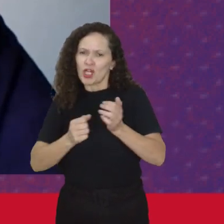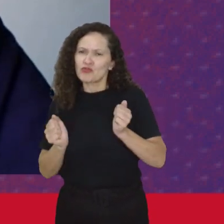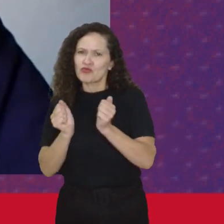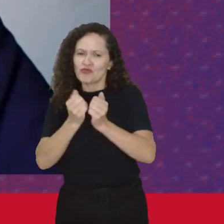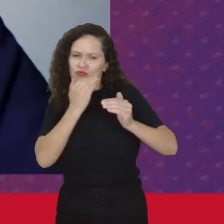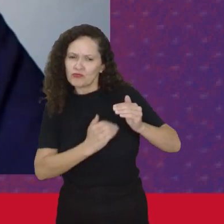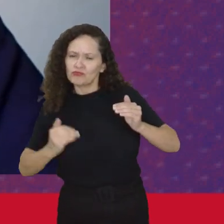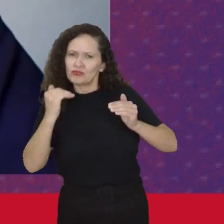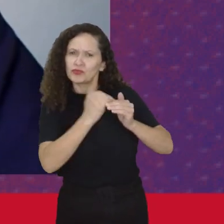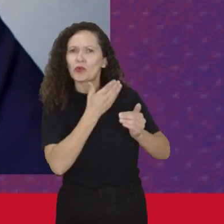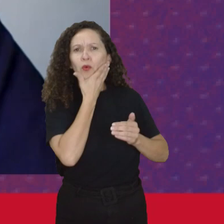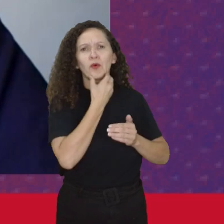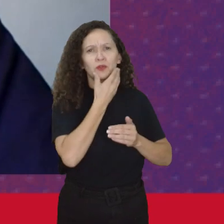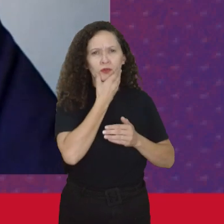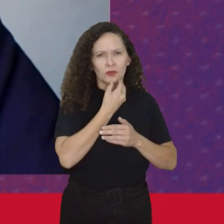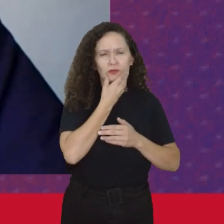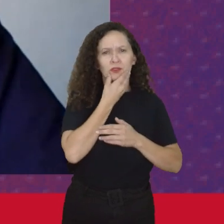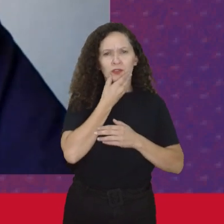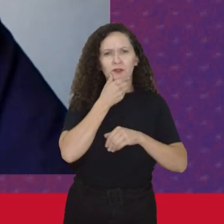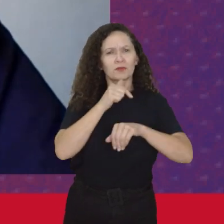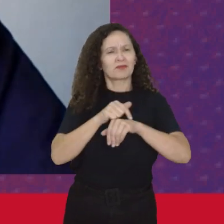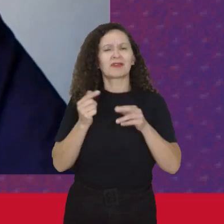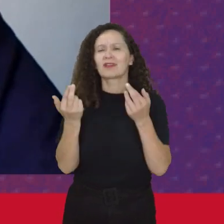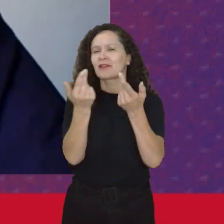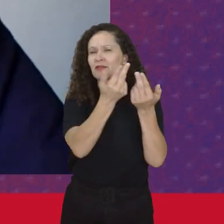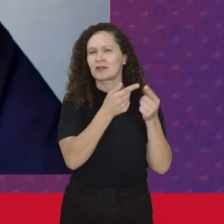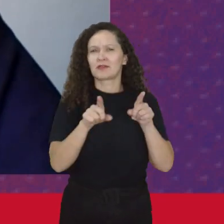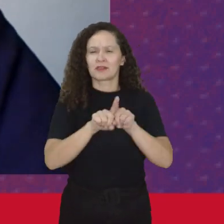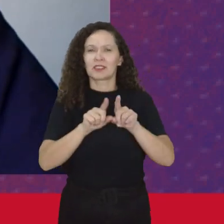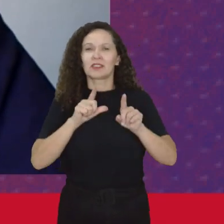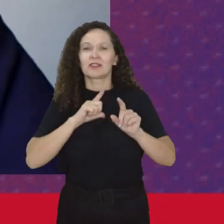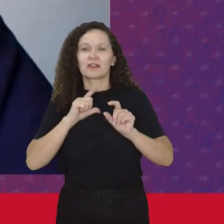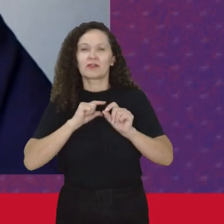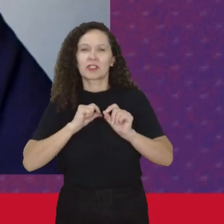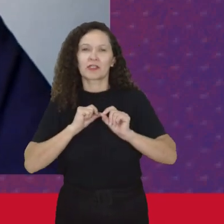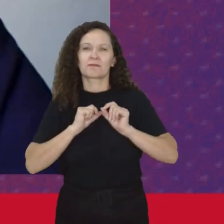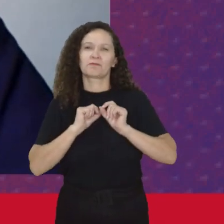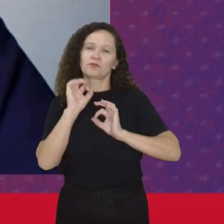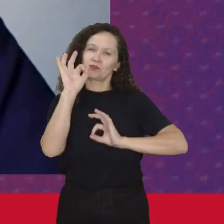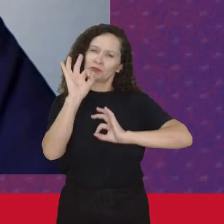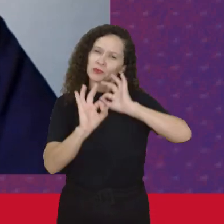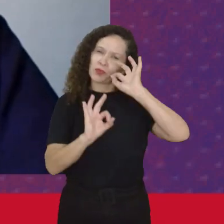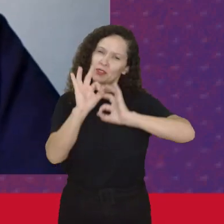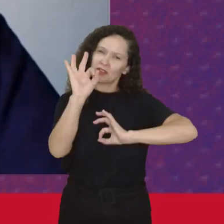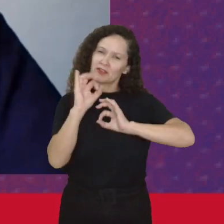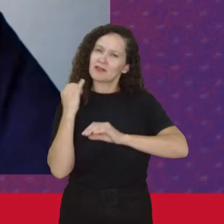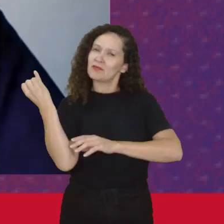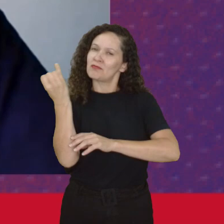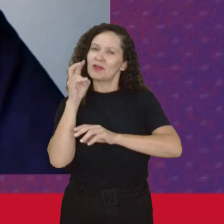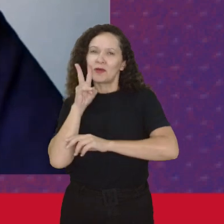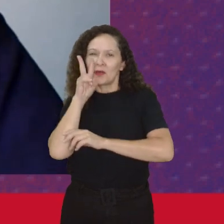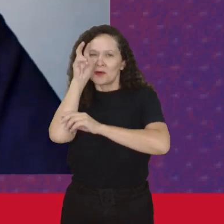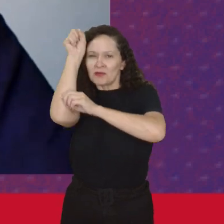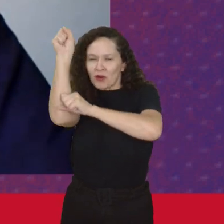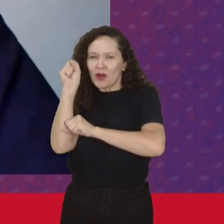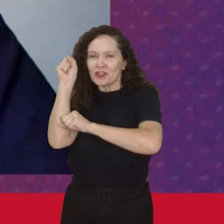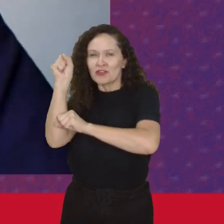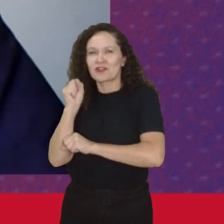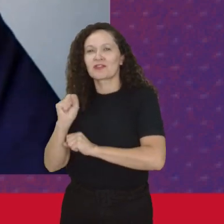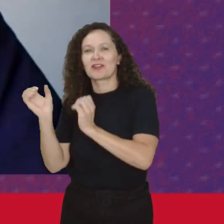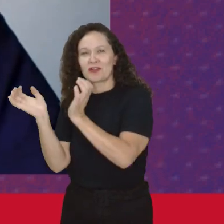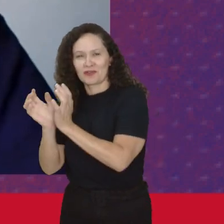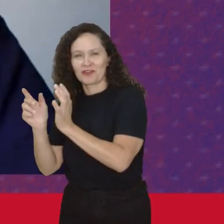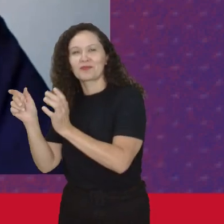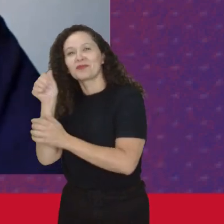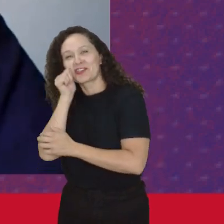ombro Com os homens Como em outros momentos Houve um amplo processo De organização Das mulheres Nos clubes femininos